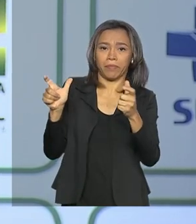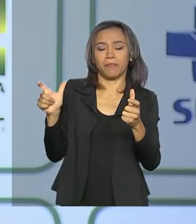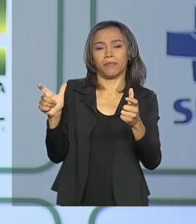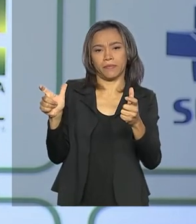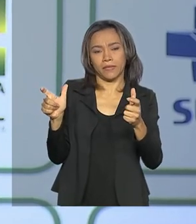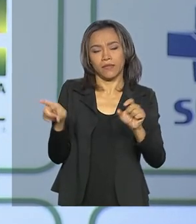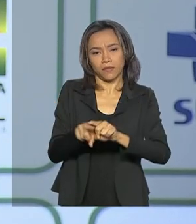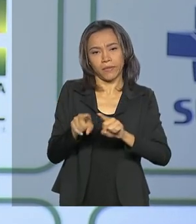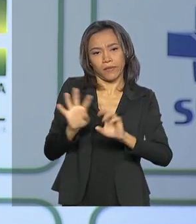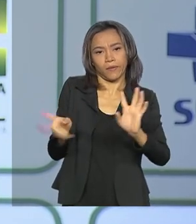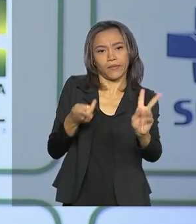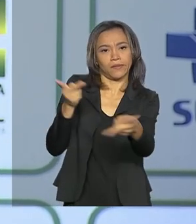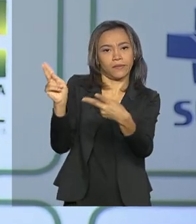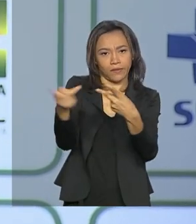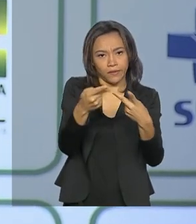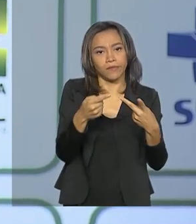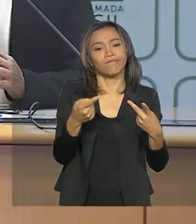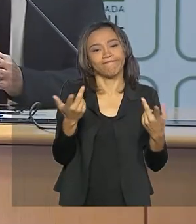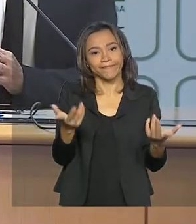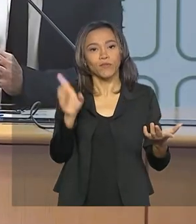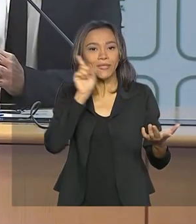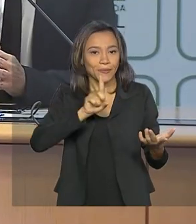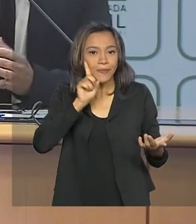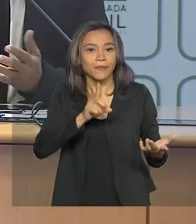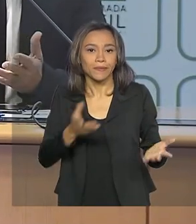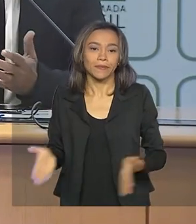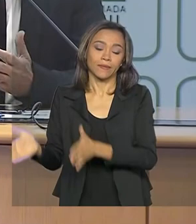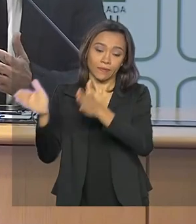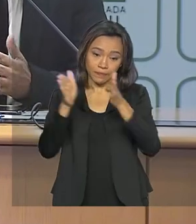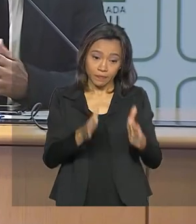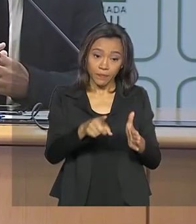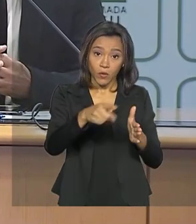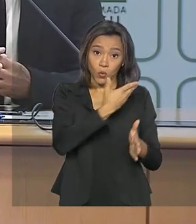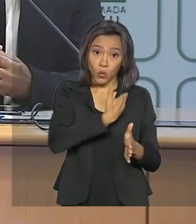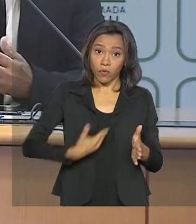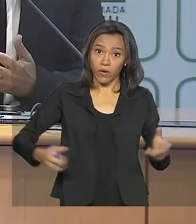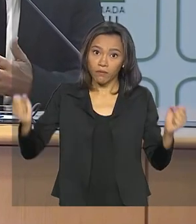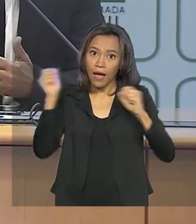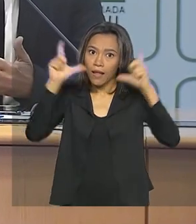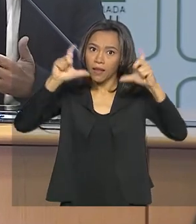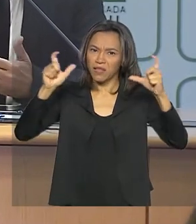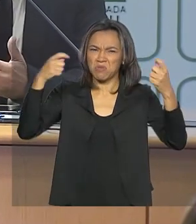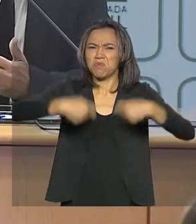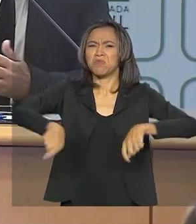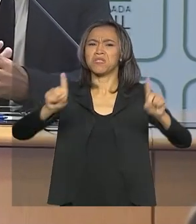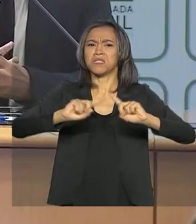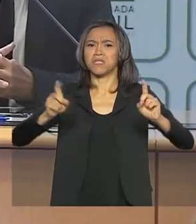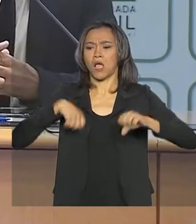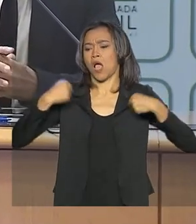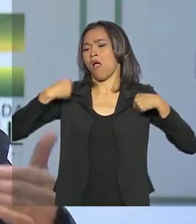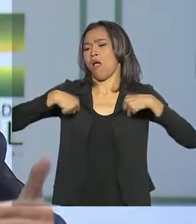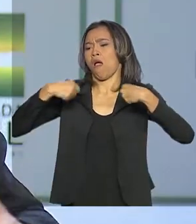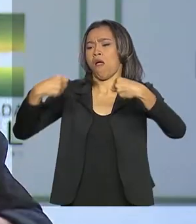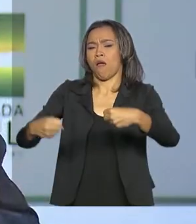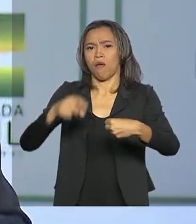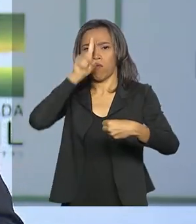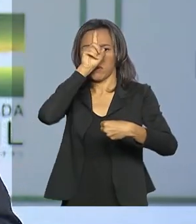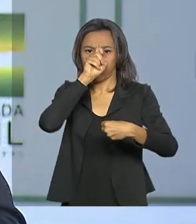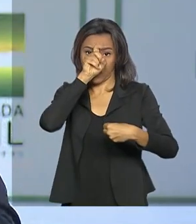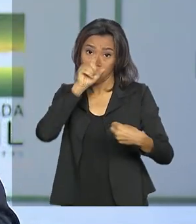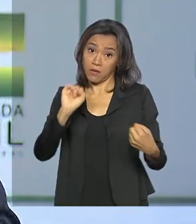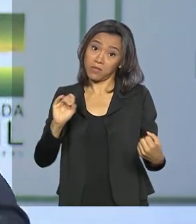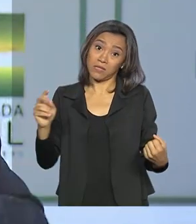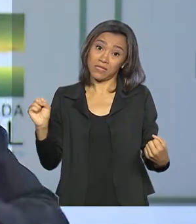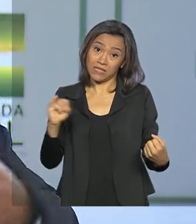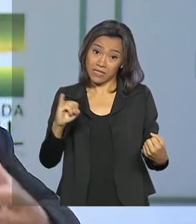de casos para os Estados Unidos. O governo faz uma alerta. Não é necessário uma corrida aos postos de saúde em casos